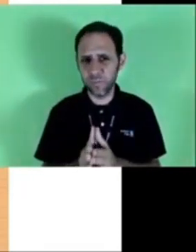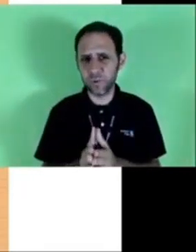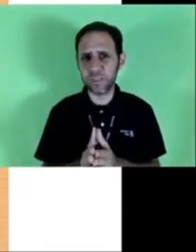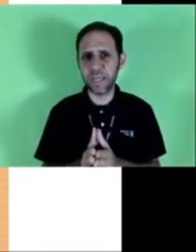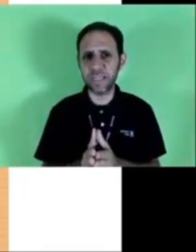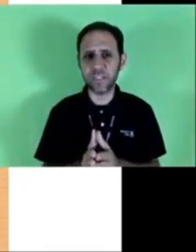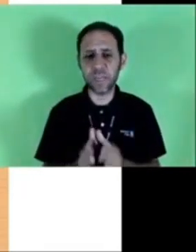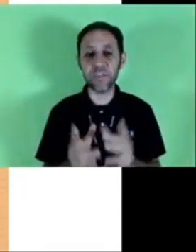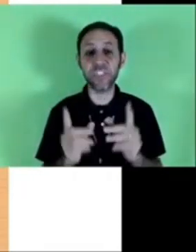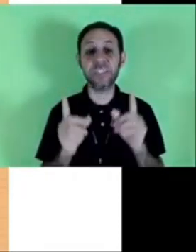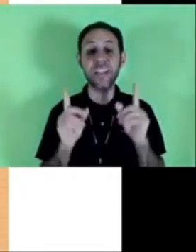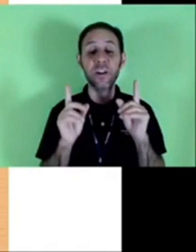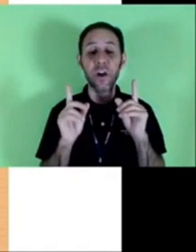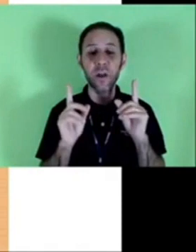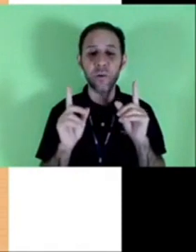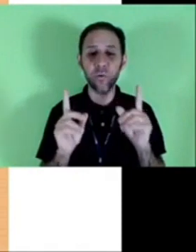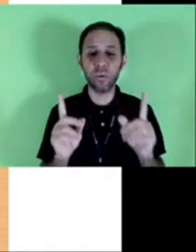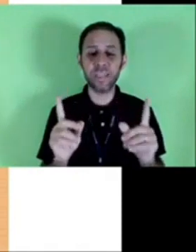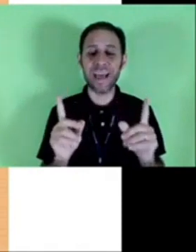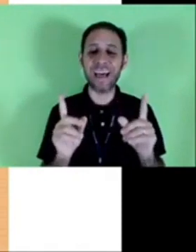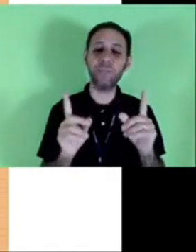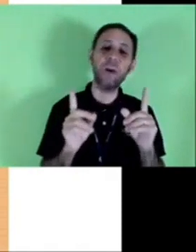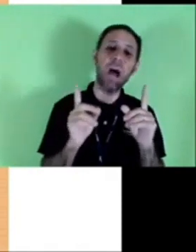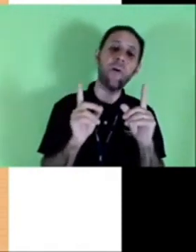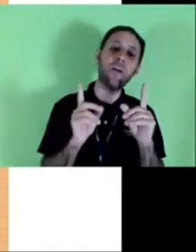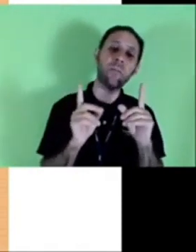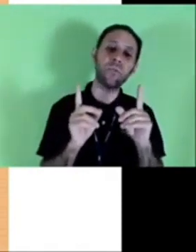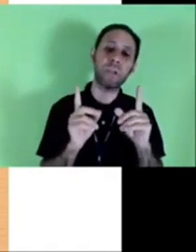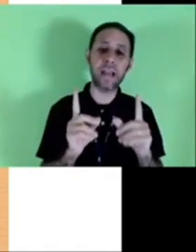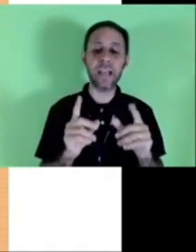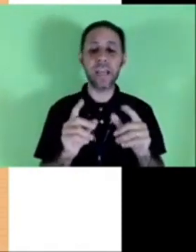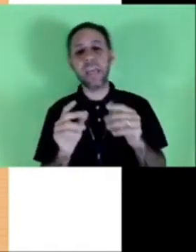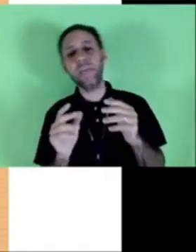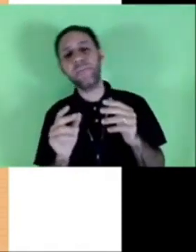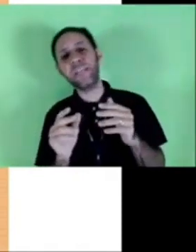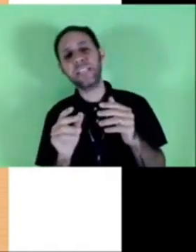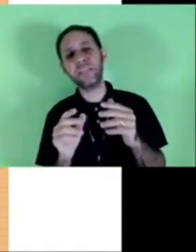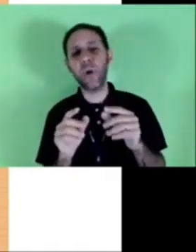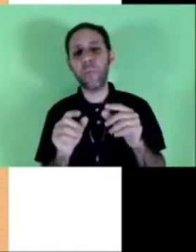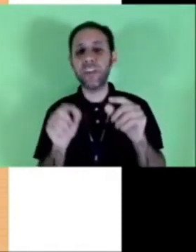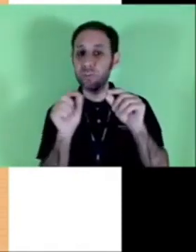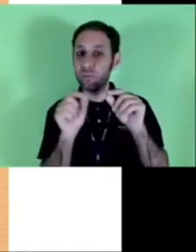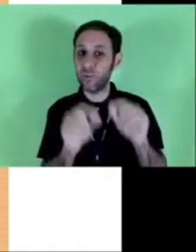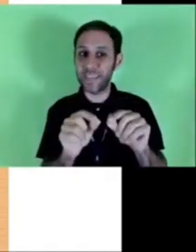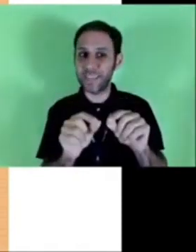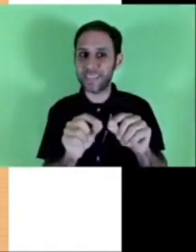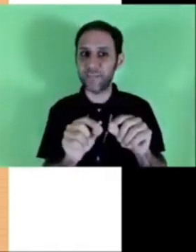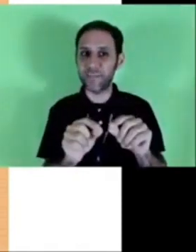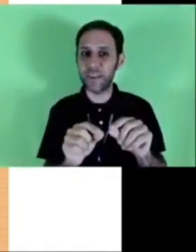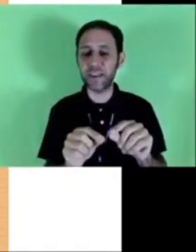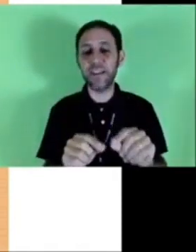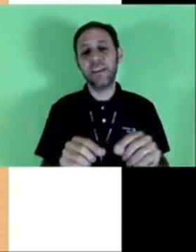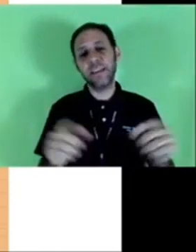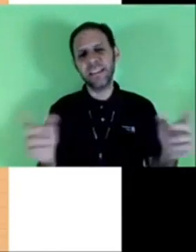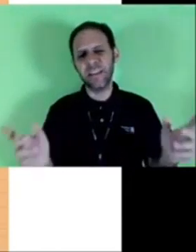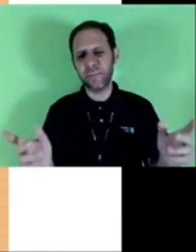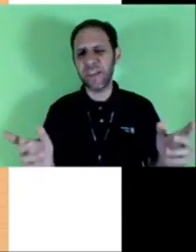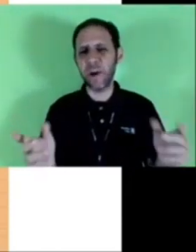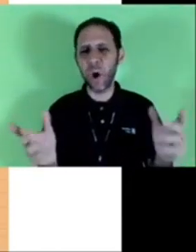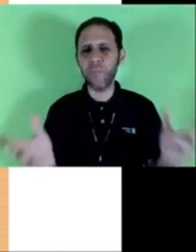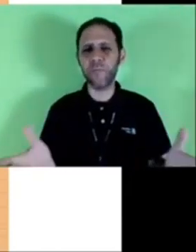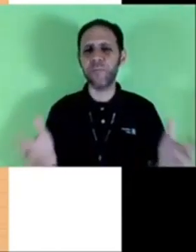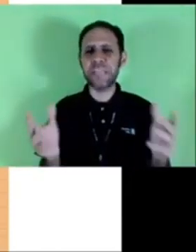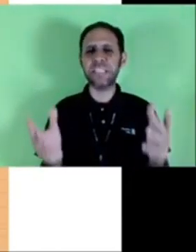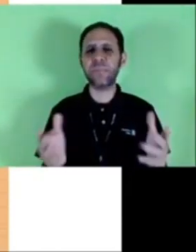muito importante que é para a gente ter cuidado ao elaborar e principalmente no que escrever e